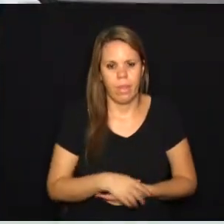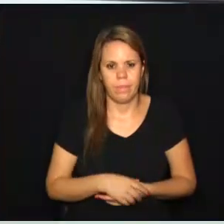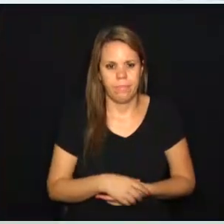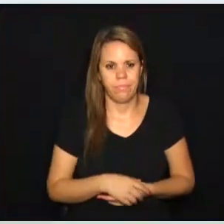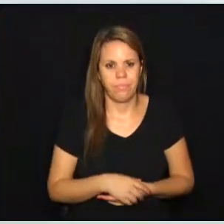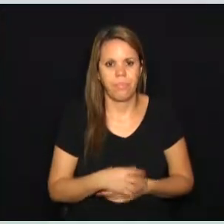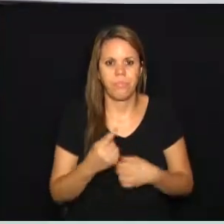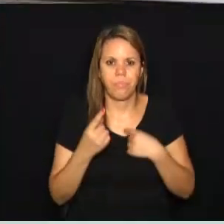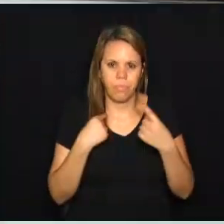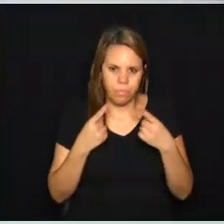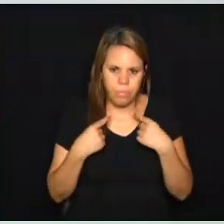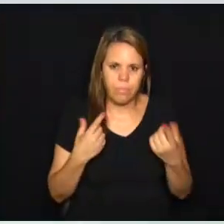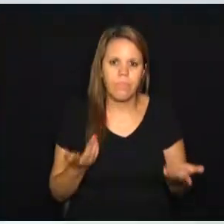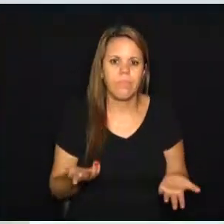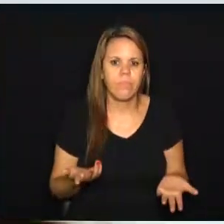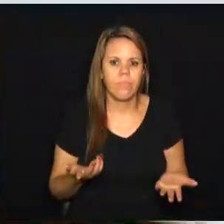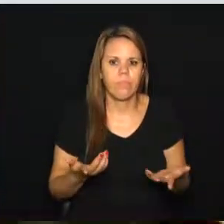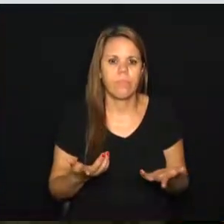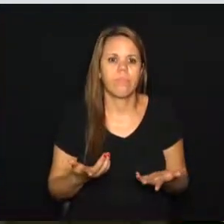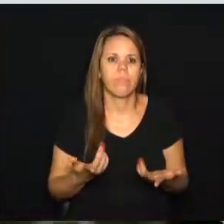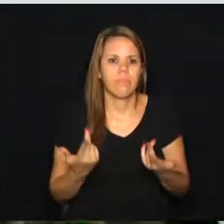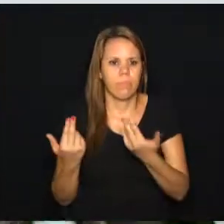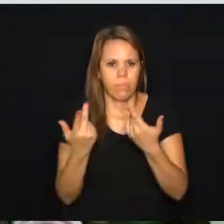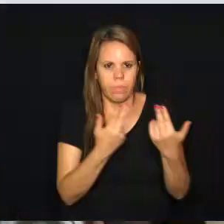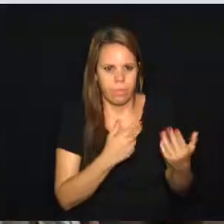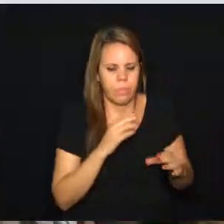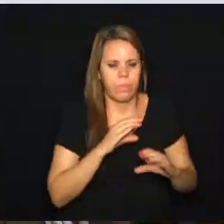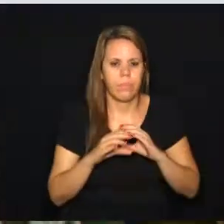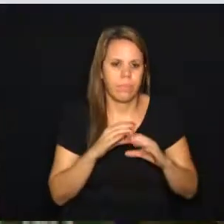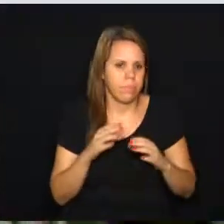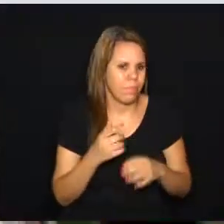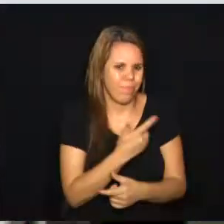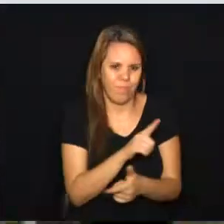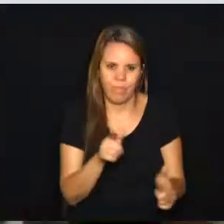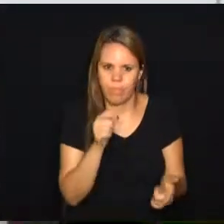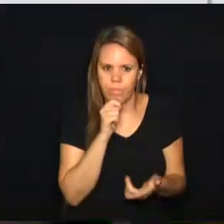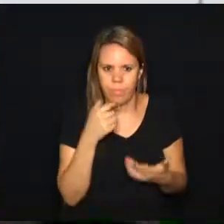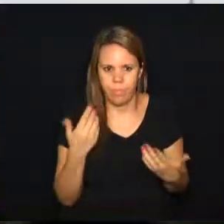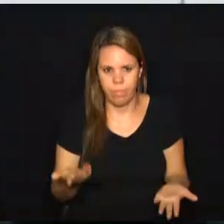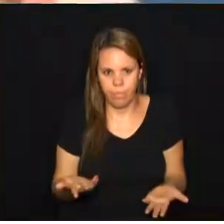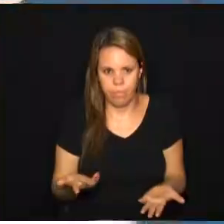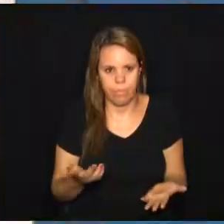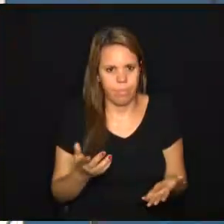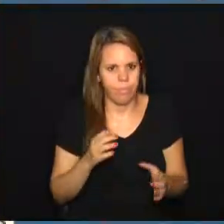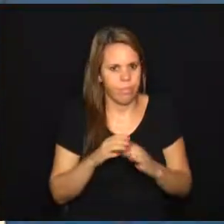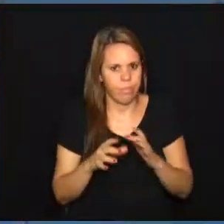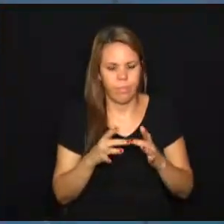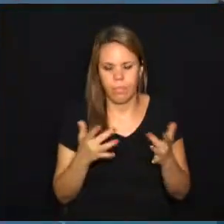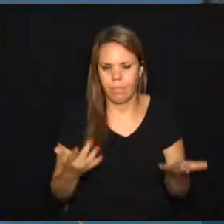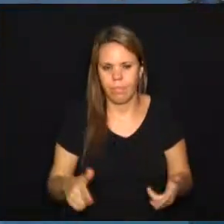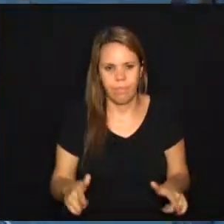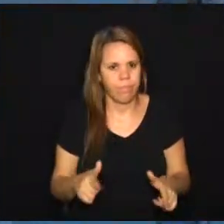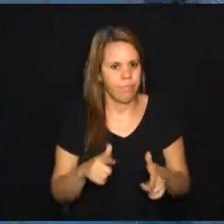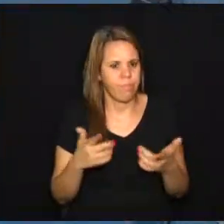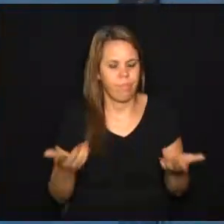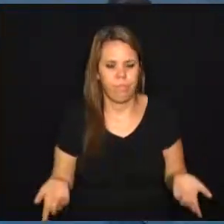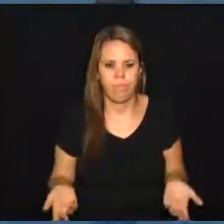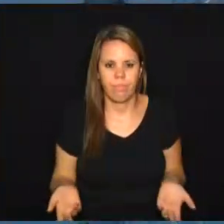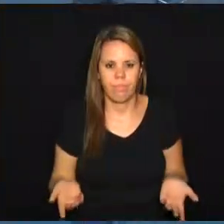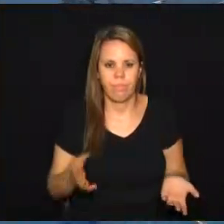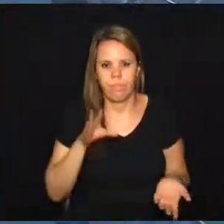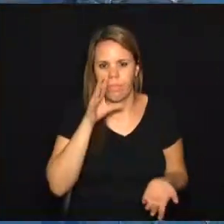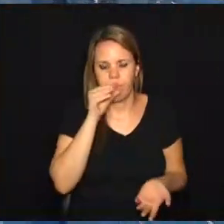para que o diálogo, a linguagem, seja a mesma. Hoje não existe essa sincronia. Hoje, o